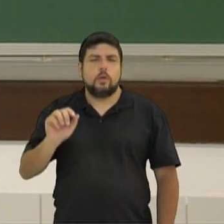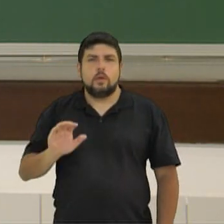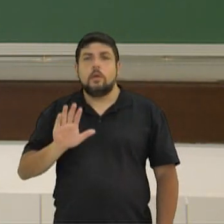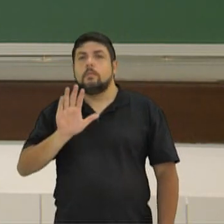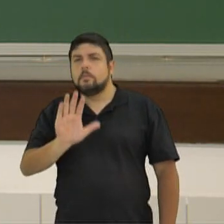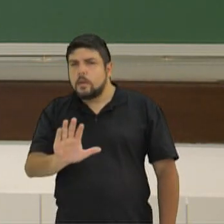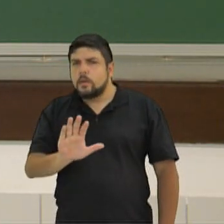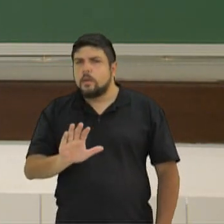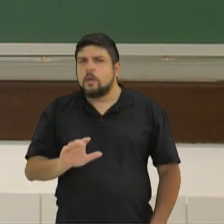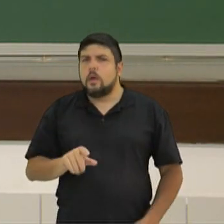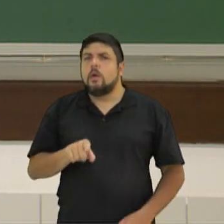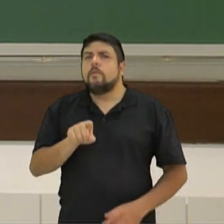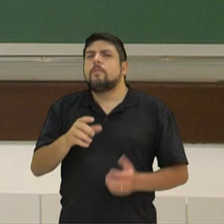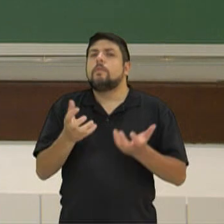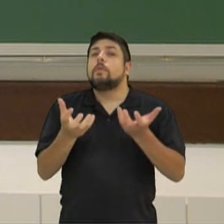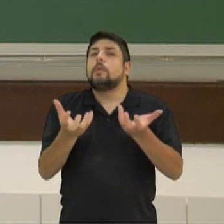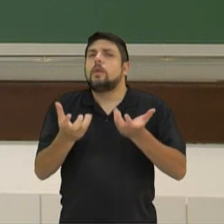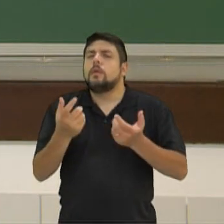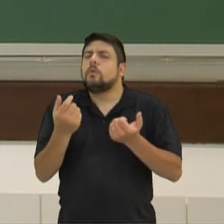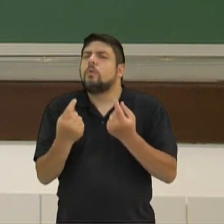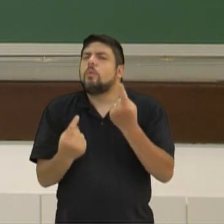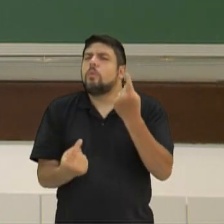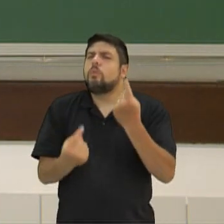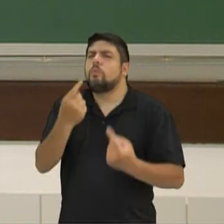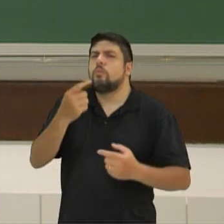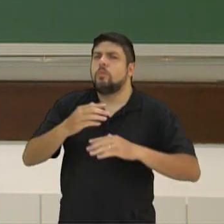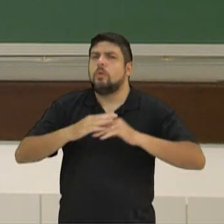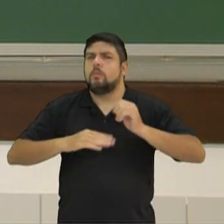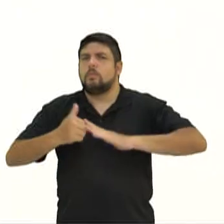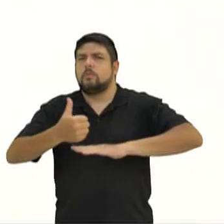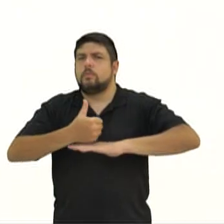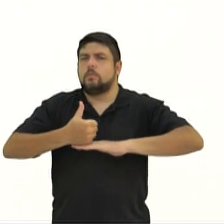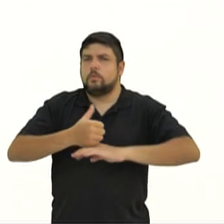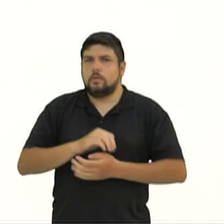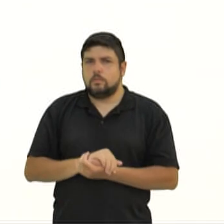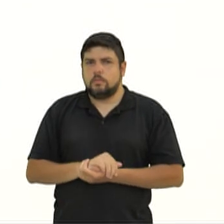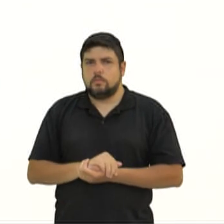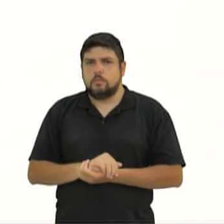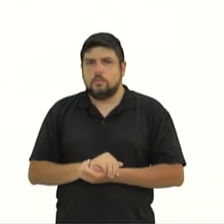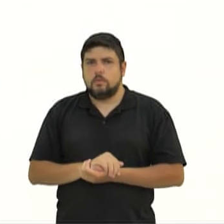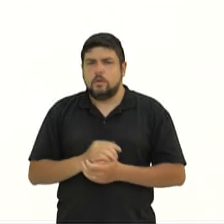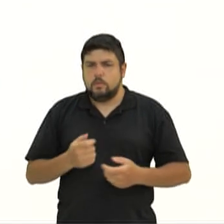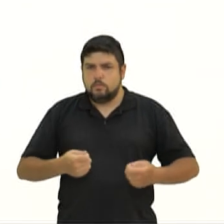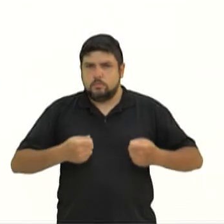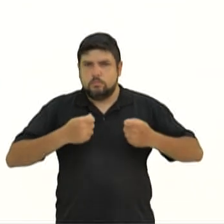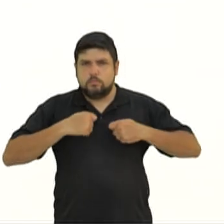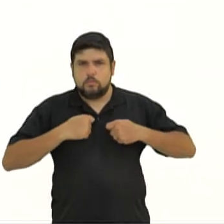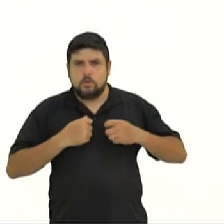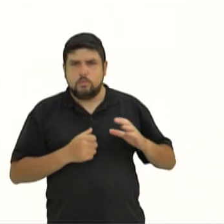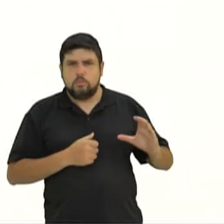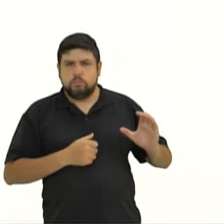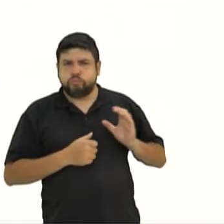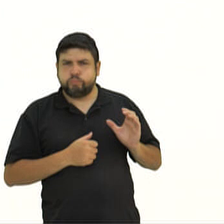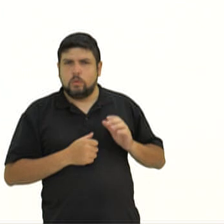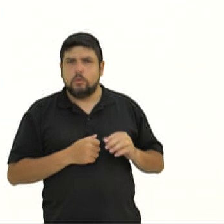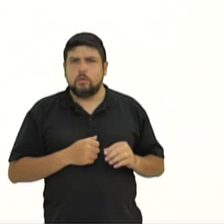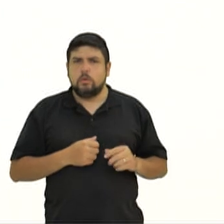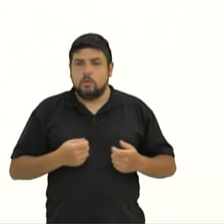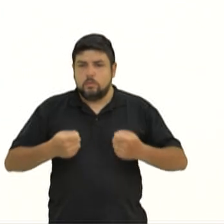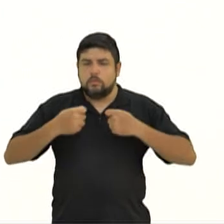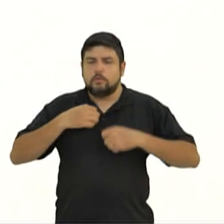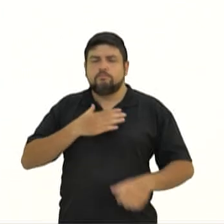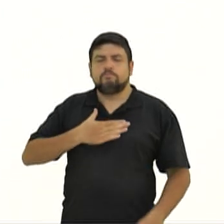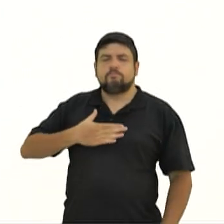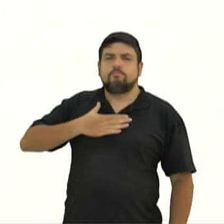profissão você quer seguir, pessoal? É uma profissão que te traga dinheiro, realização,